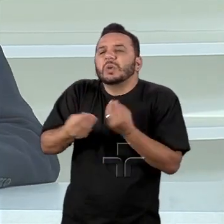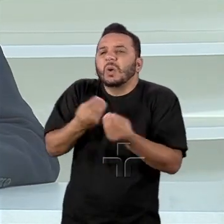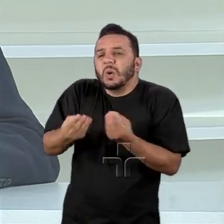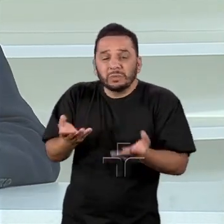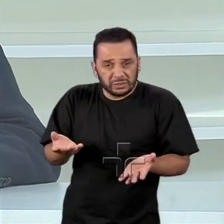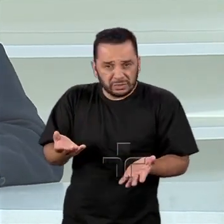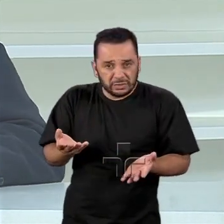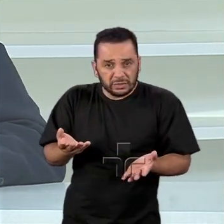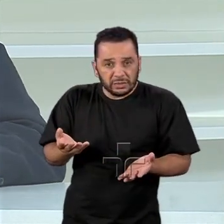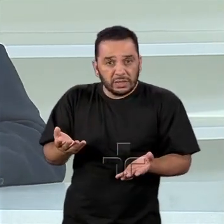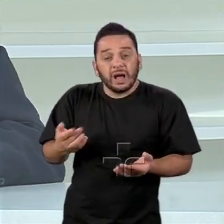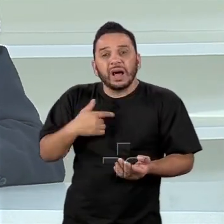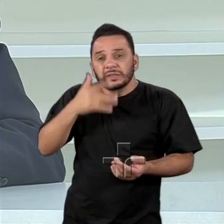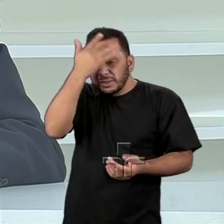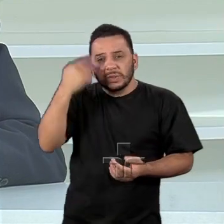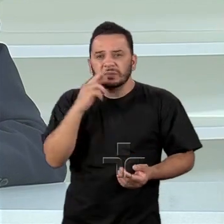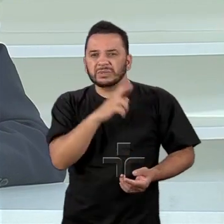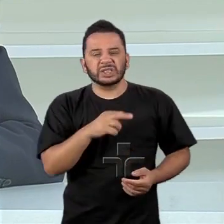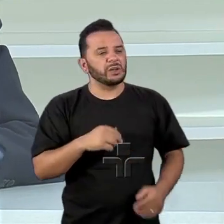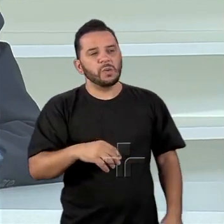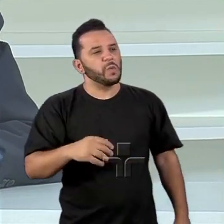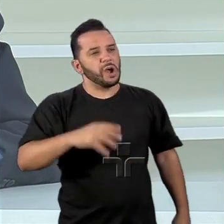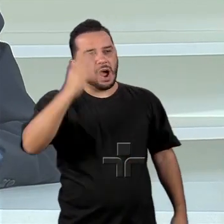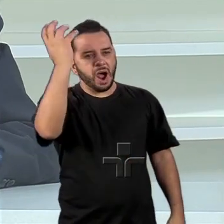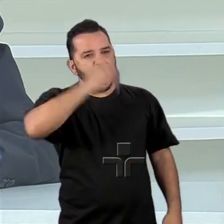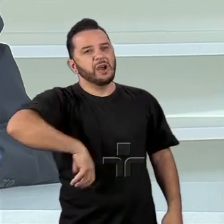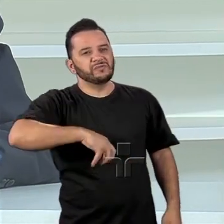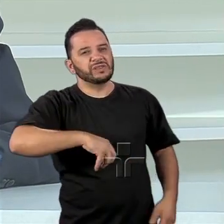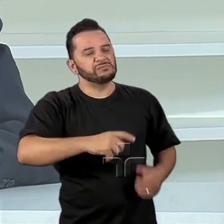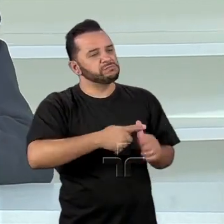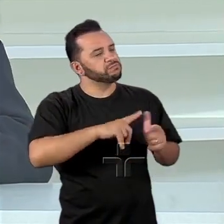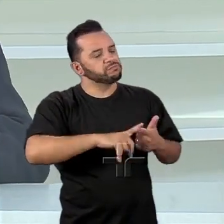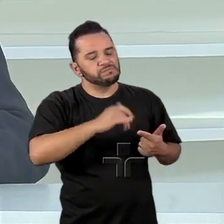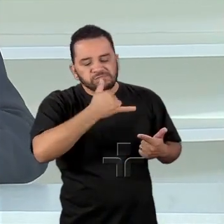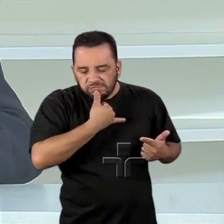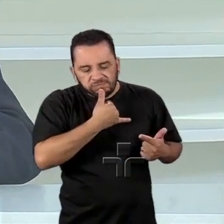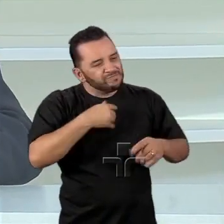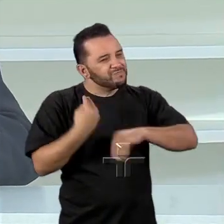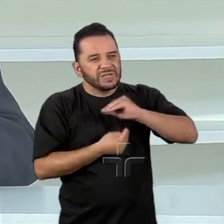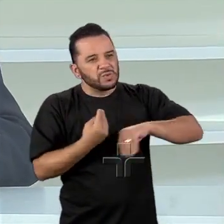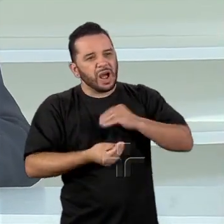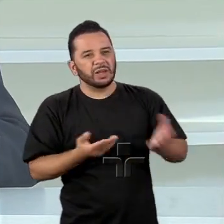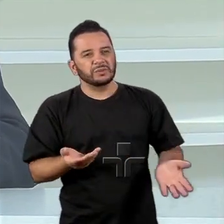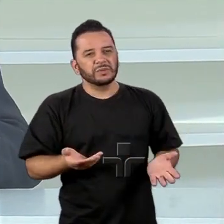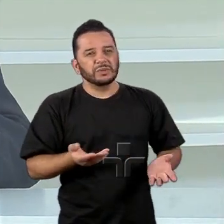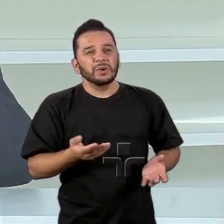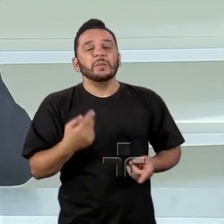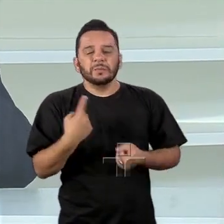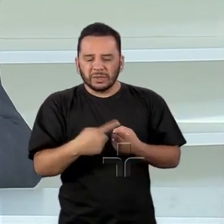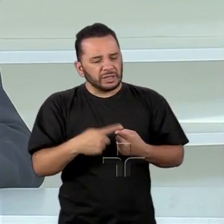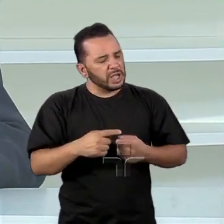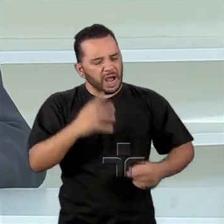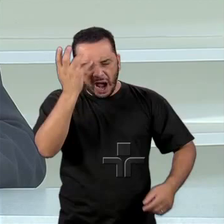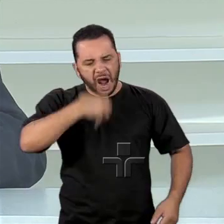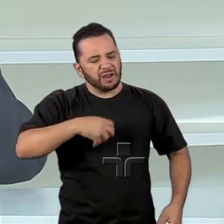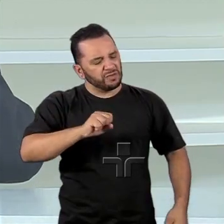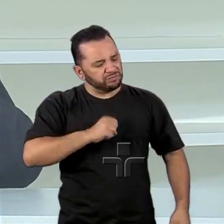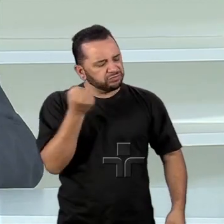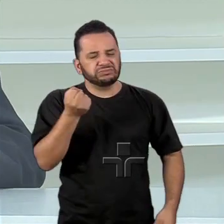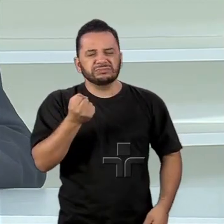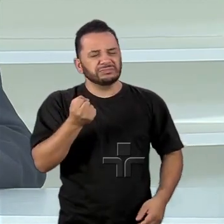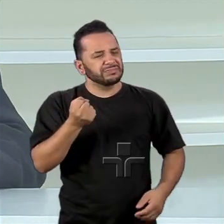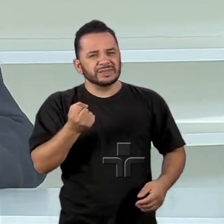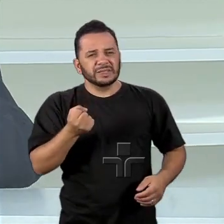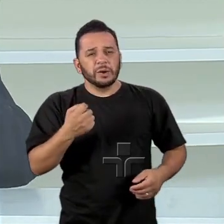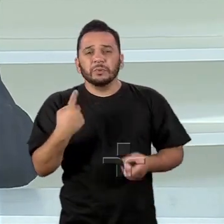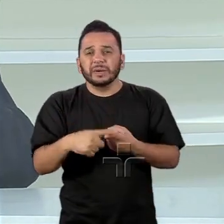dizendo, o sentimento era de raiva e de tristeza. Porque essa é a situação do Brasil hoje. Nós estamos isolados, estamos